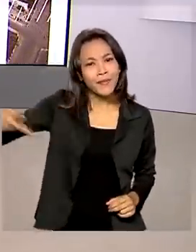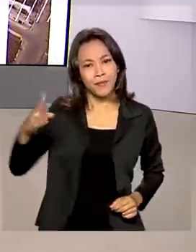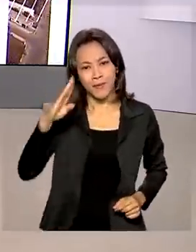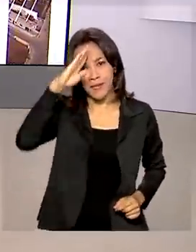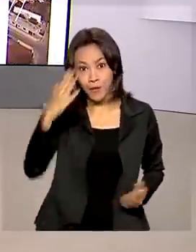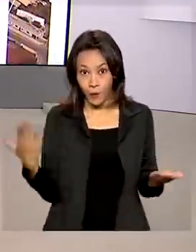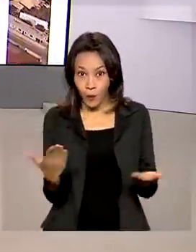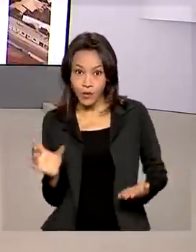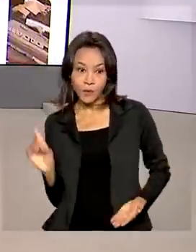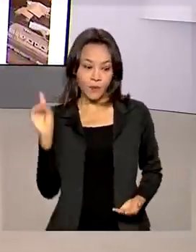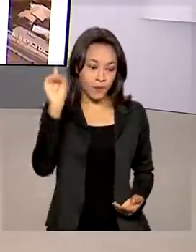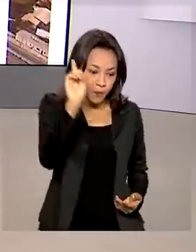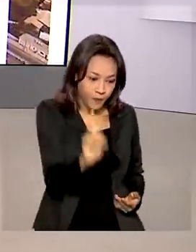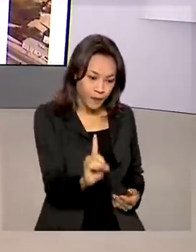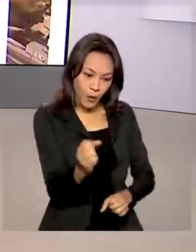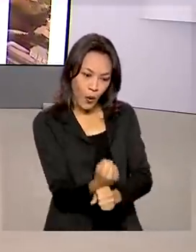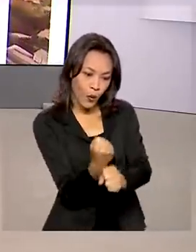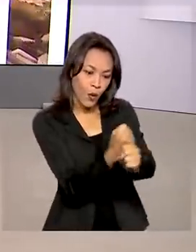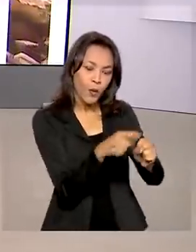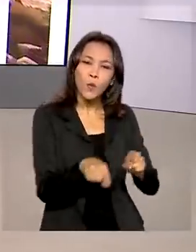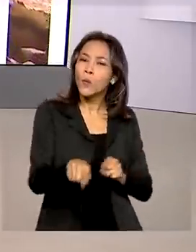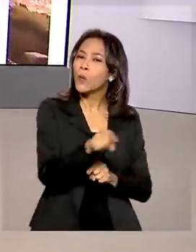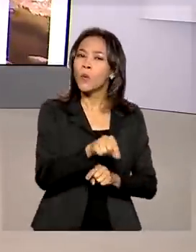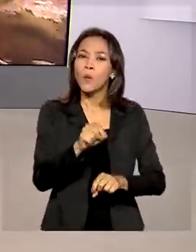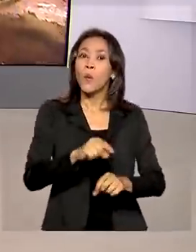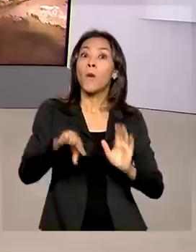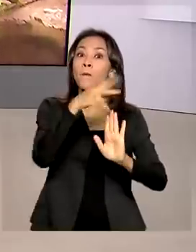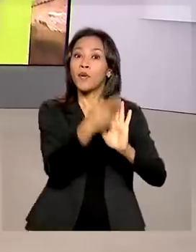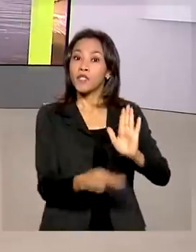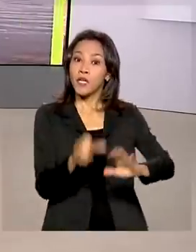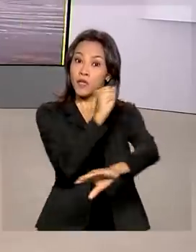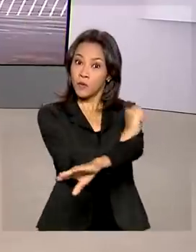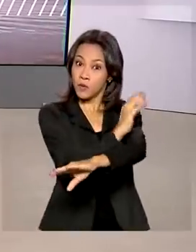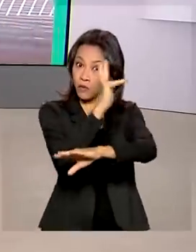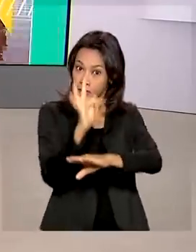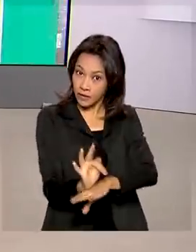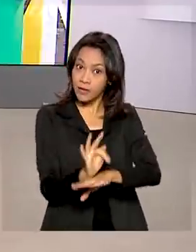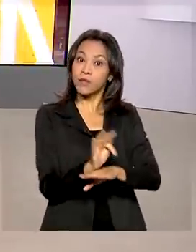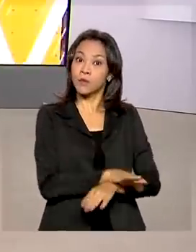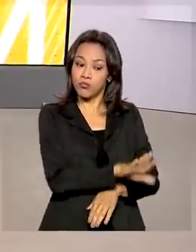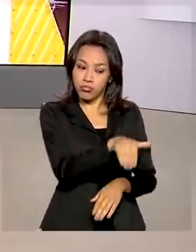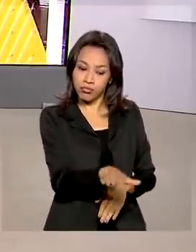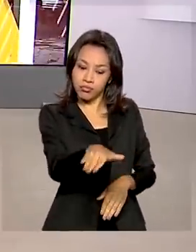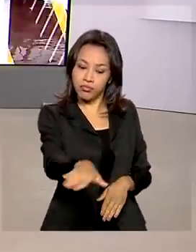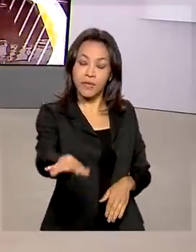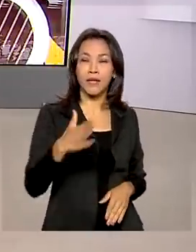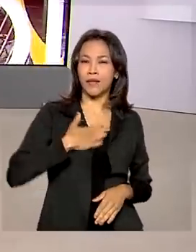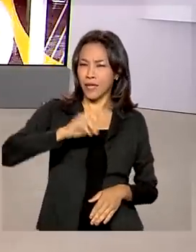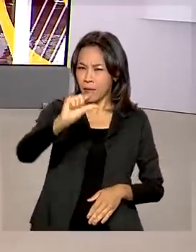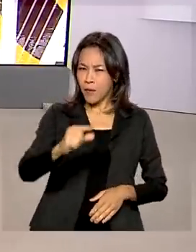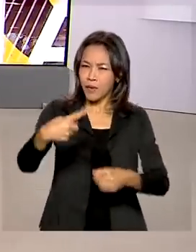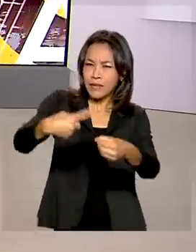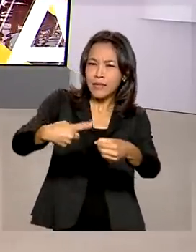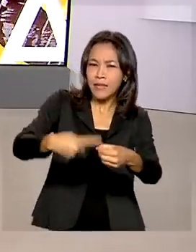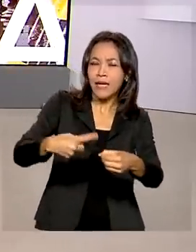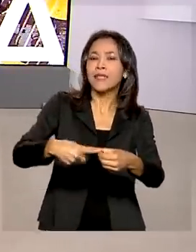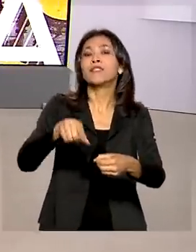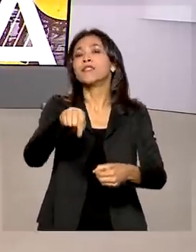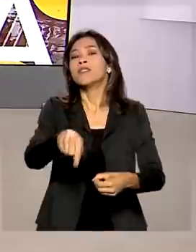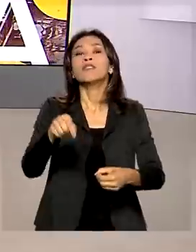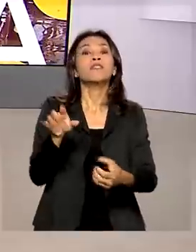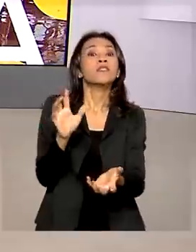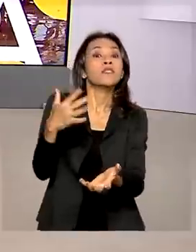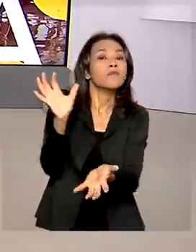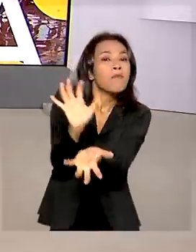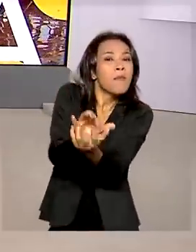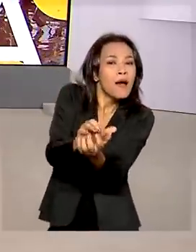visita hoje obras relacionadas ao projeto de integração do Rio São Francisco. Daqui a pouco, em Salgueiro, Pernambuco, ele fará uma